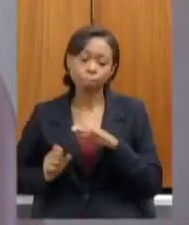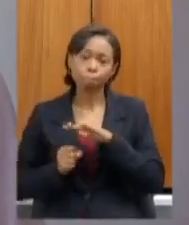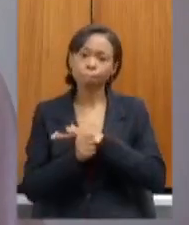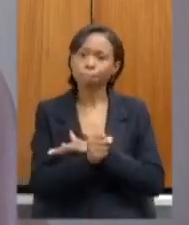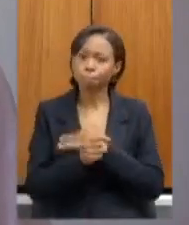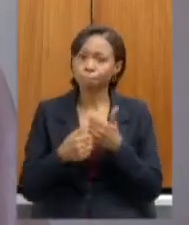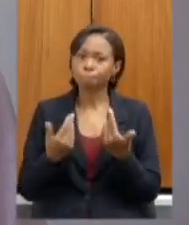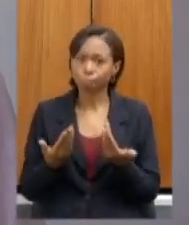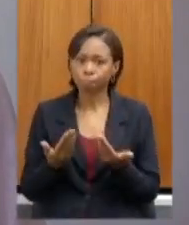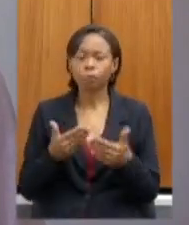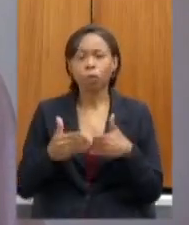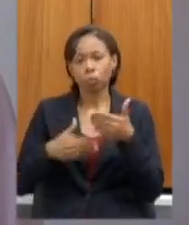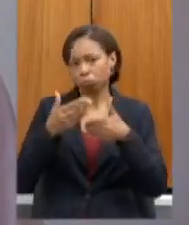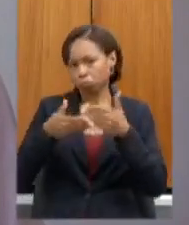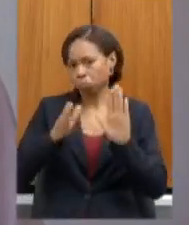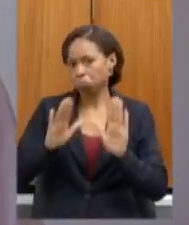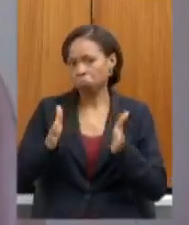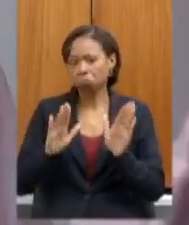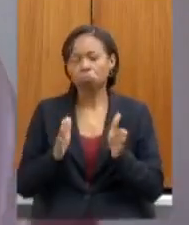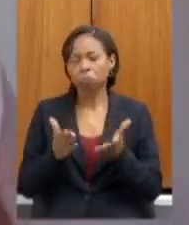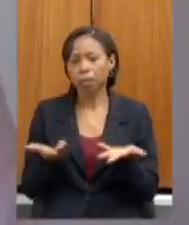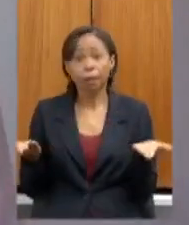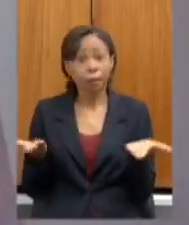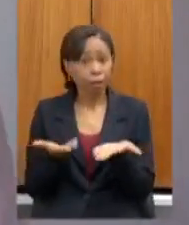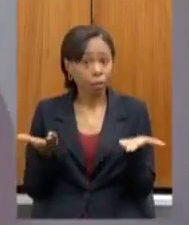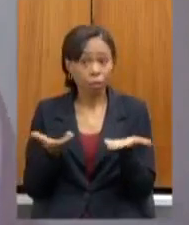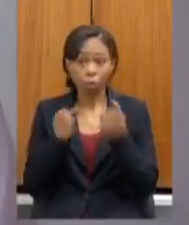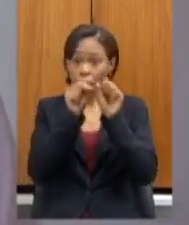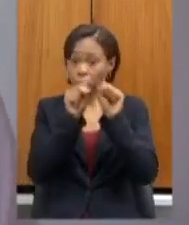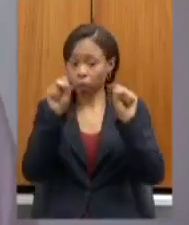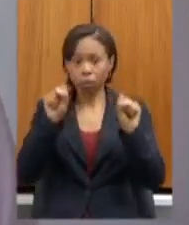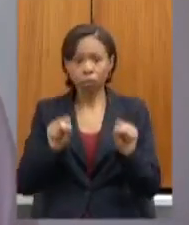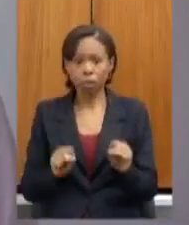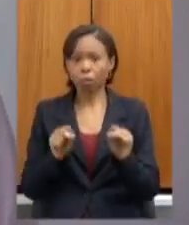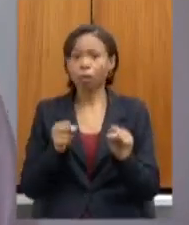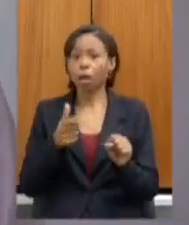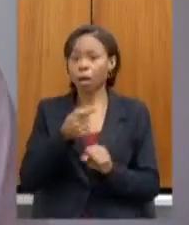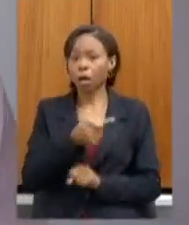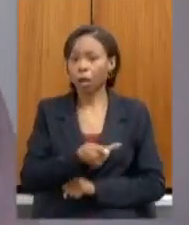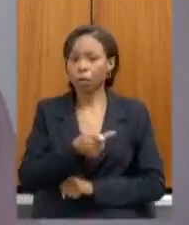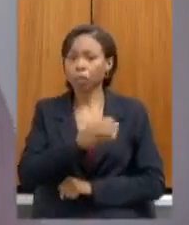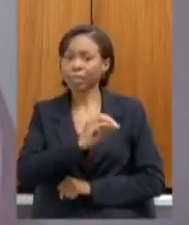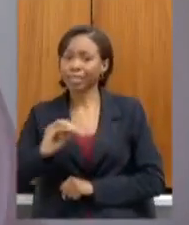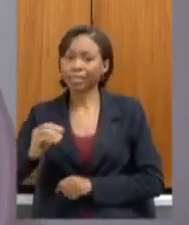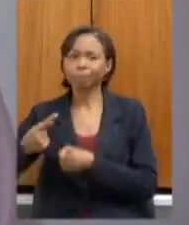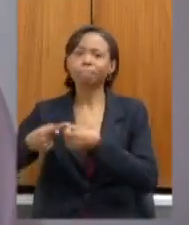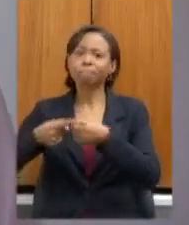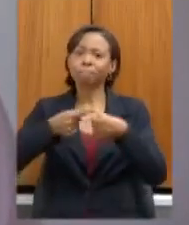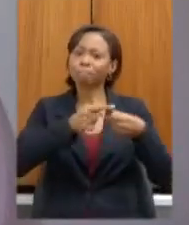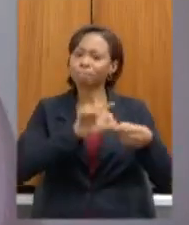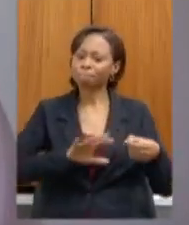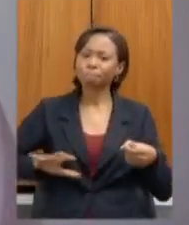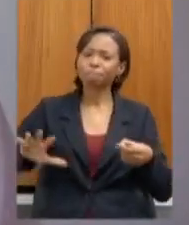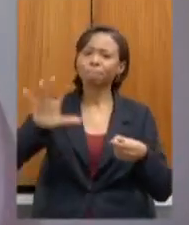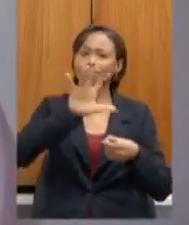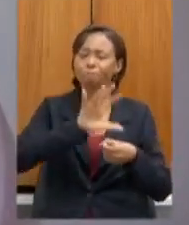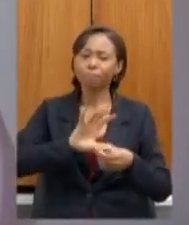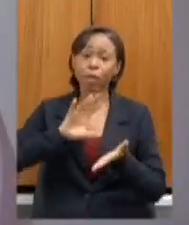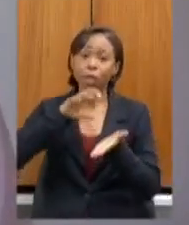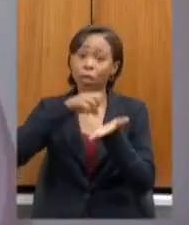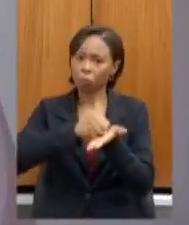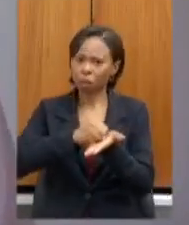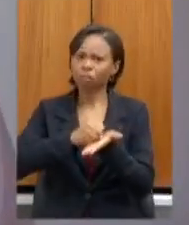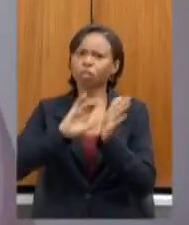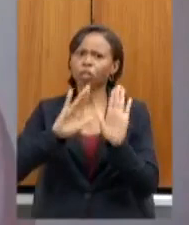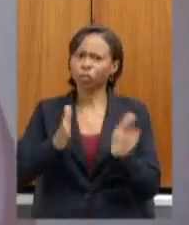processo então isso agora se estende aos mais de 700 municípios porque estão incluídos na matrícula está tudo dando